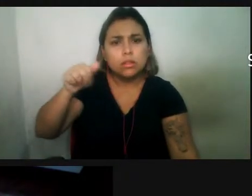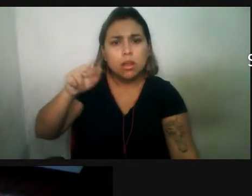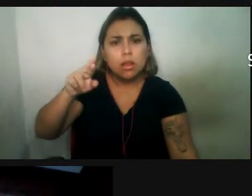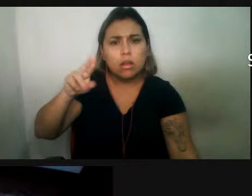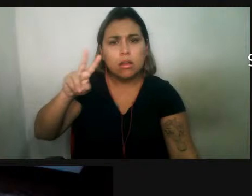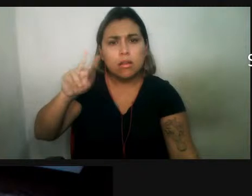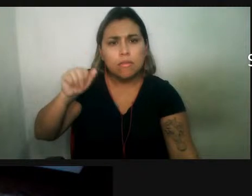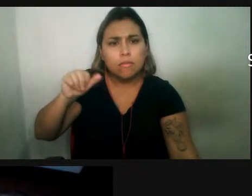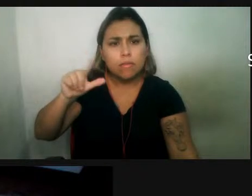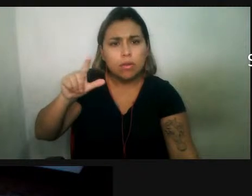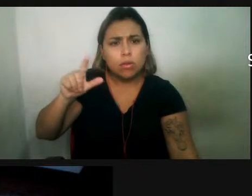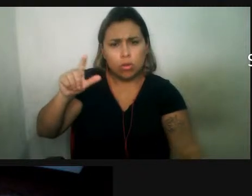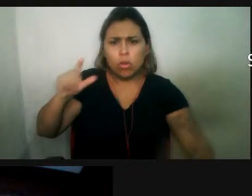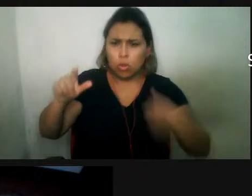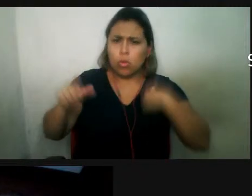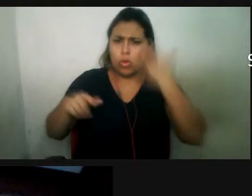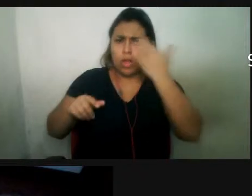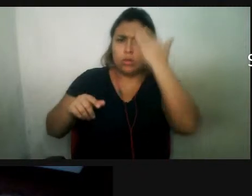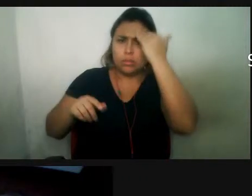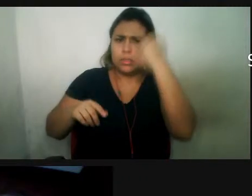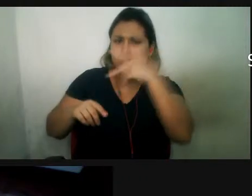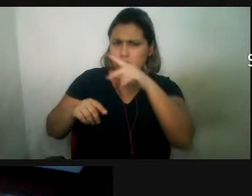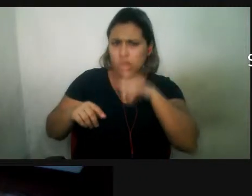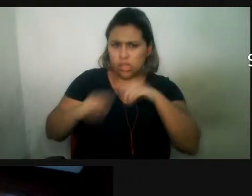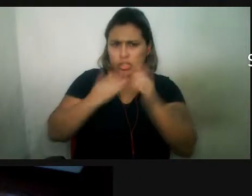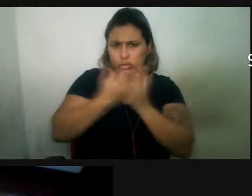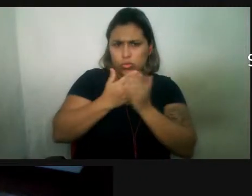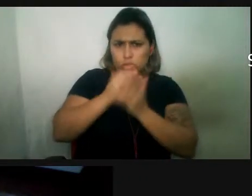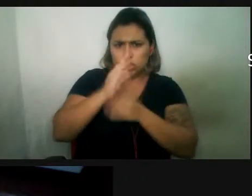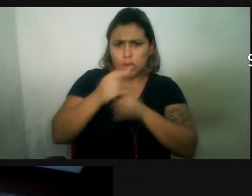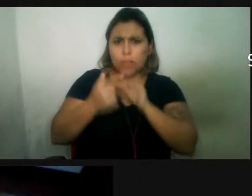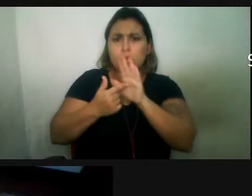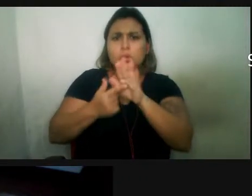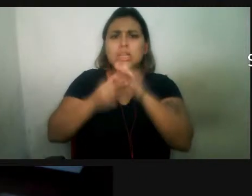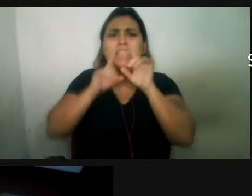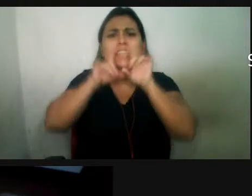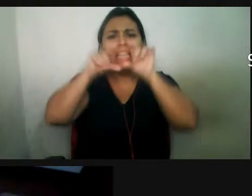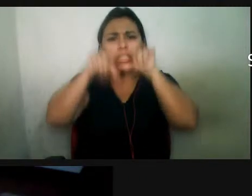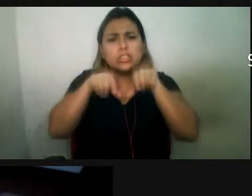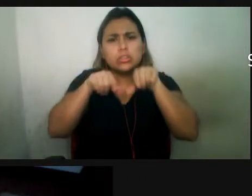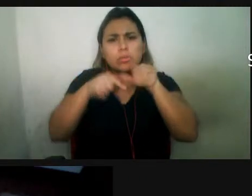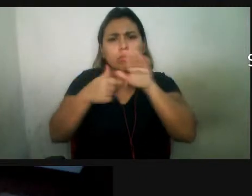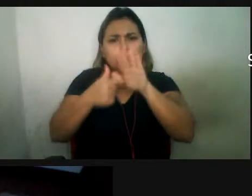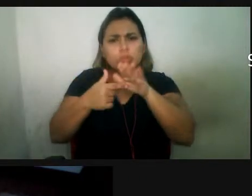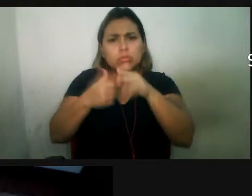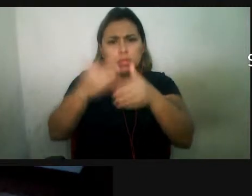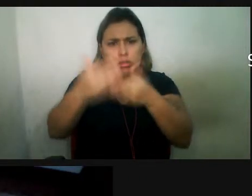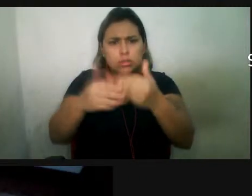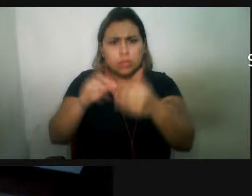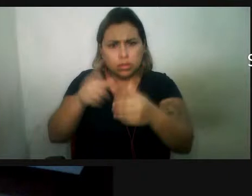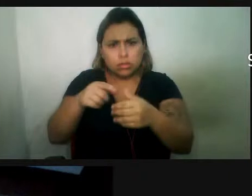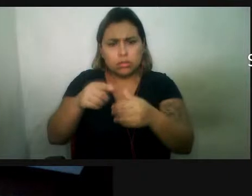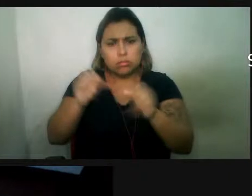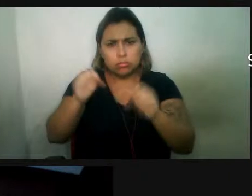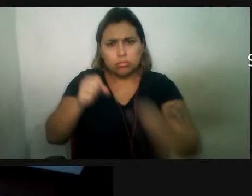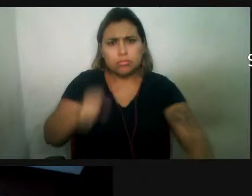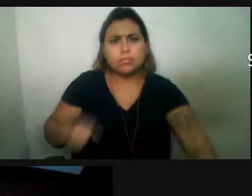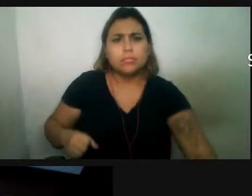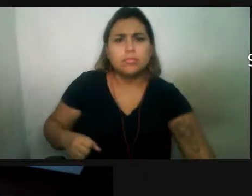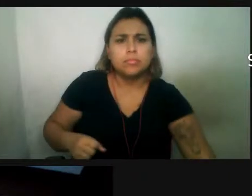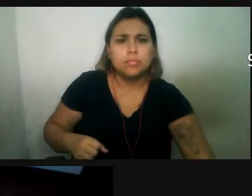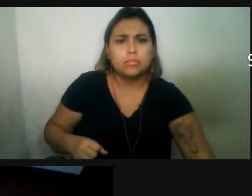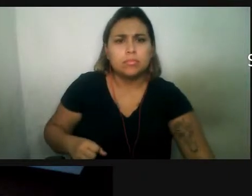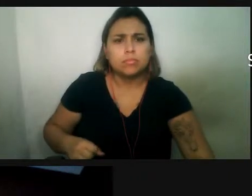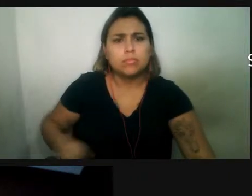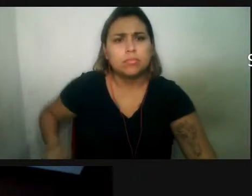estudo que responda à função que o dente enorme que se projeta desempenha? Olha, eu já vi alguns trabalhos,